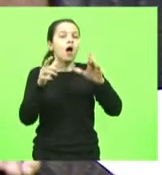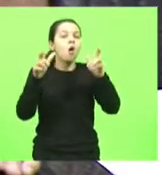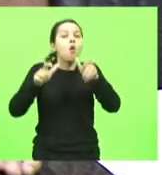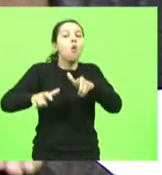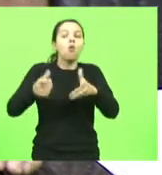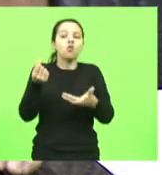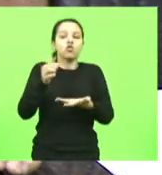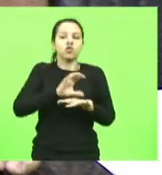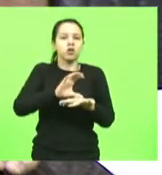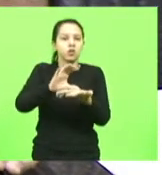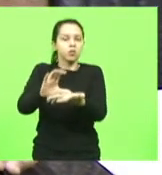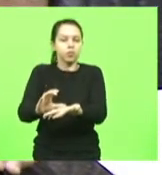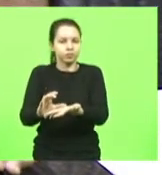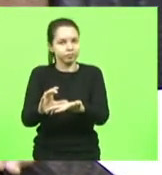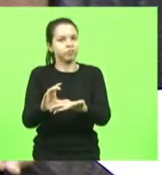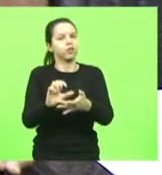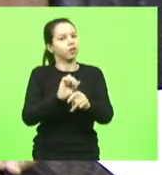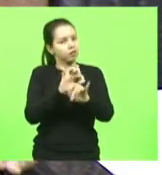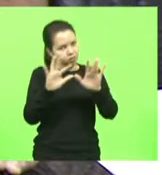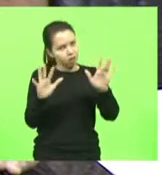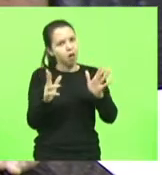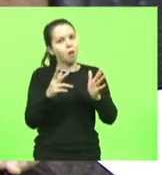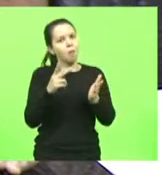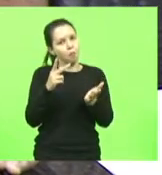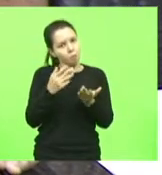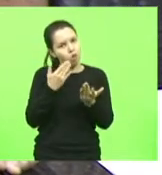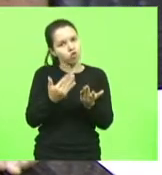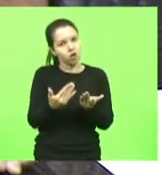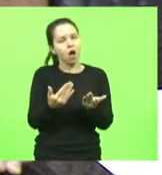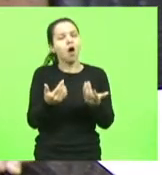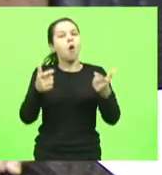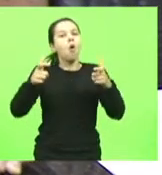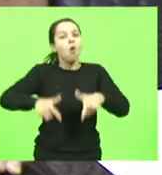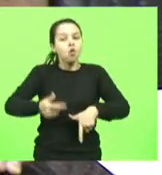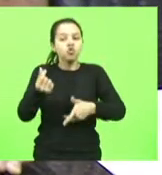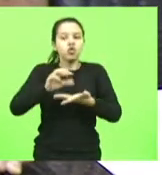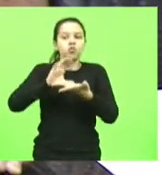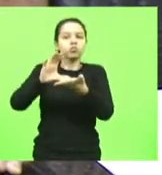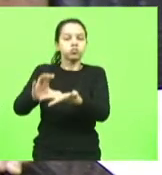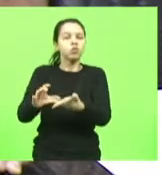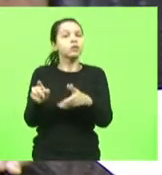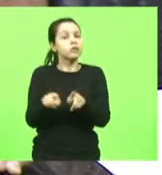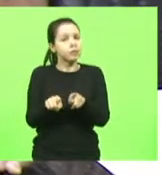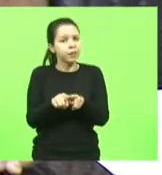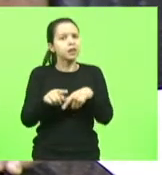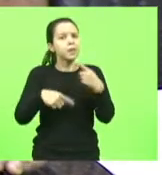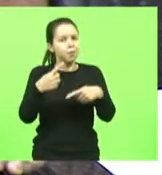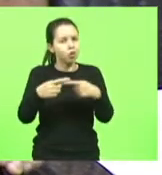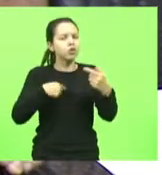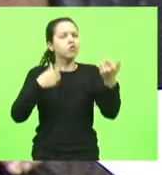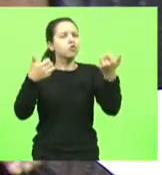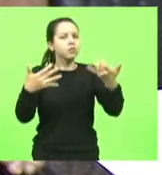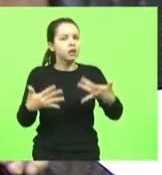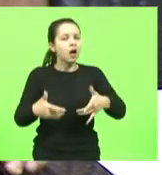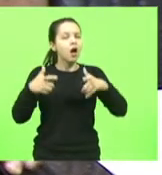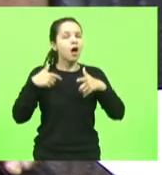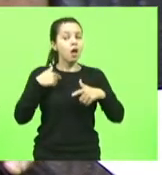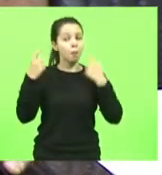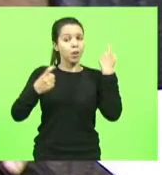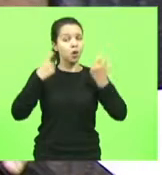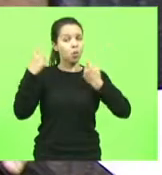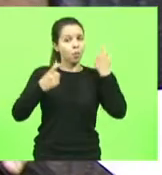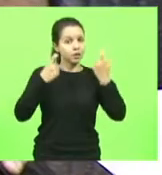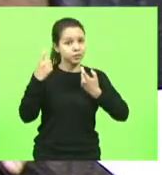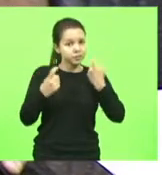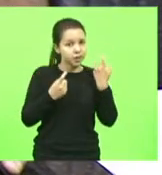E claro que além de mostrar para onde foi esse dinheiro, depois eu vou falar de uma grande preocupação minha que foi potencializada pela fala